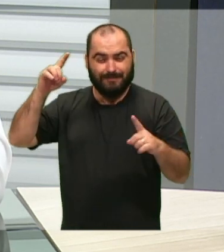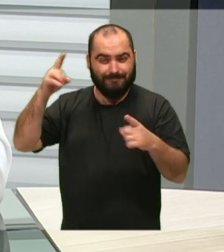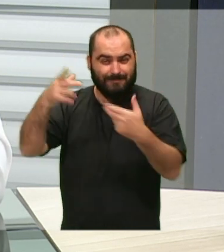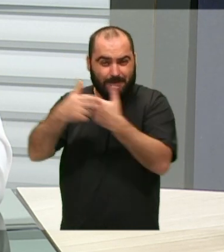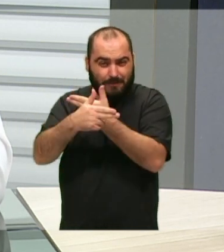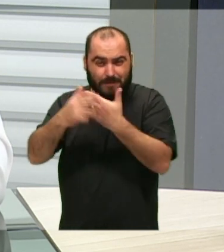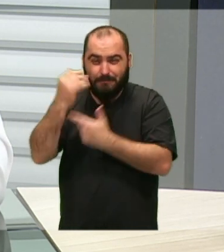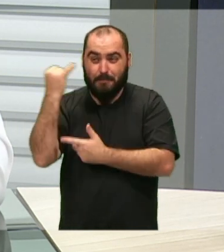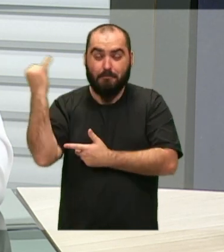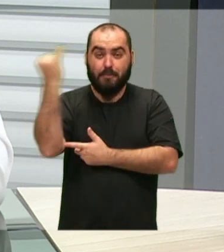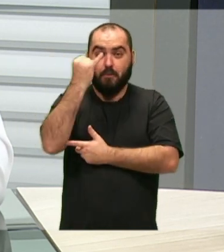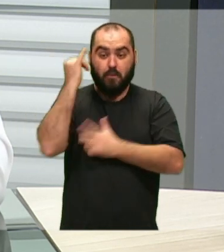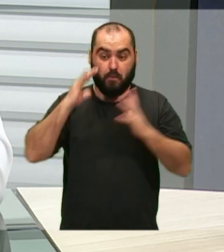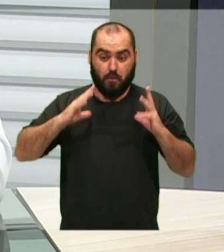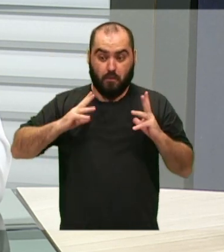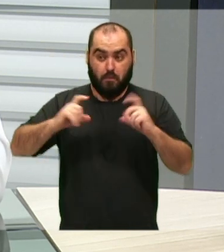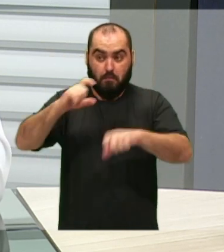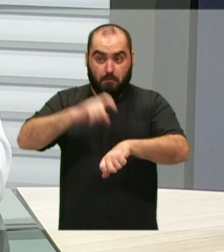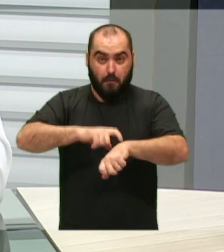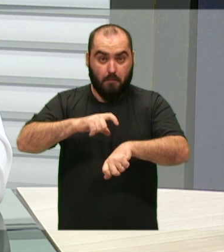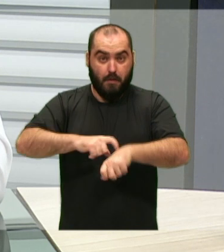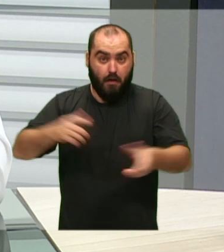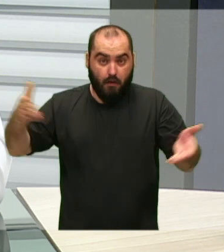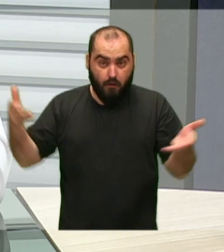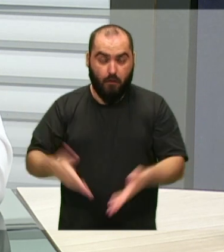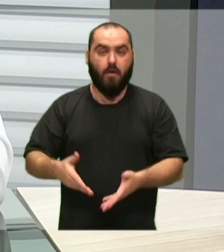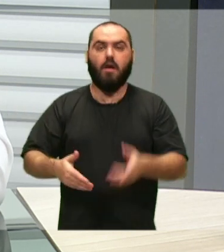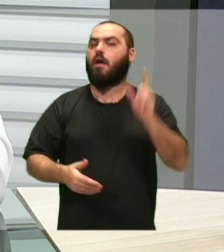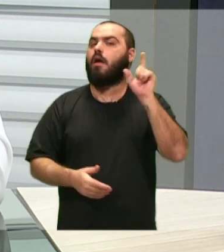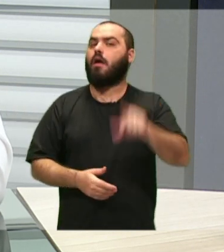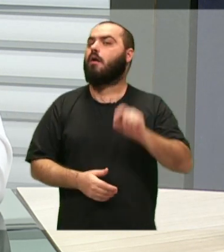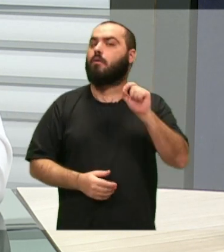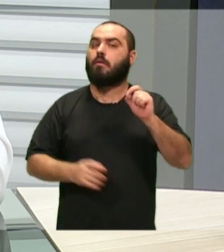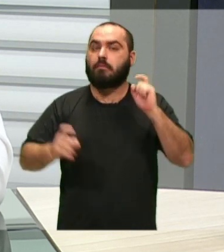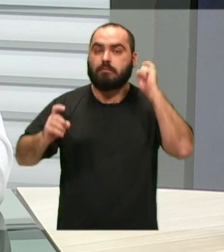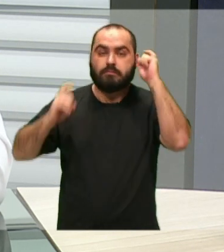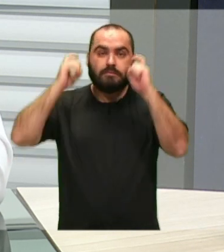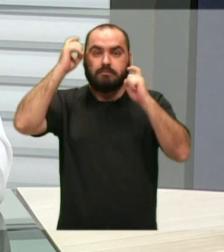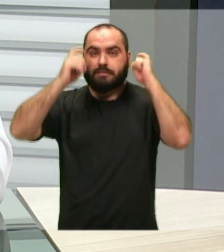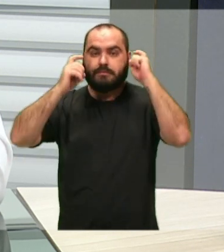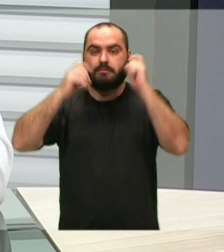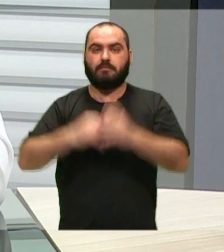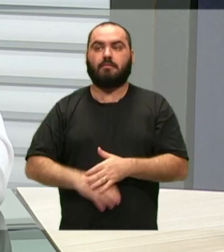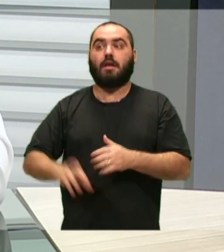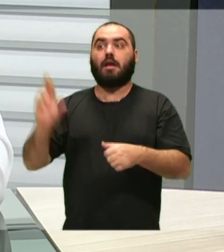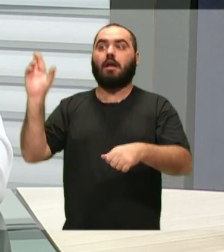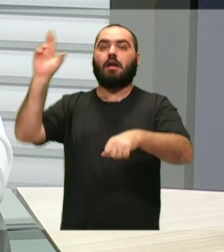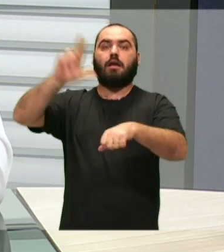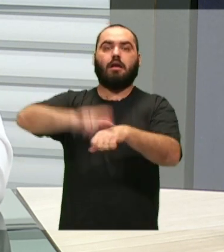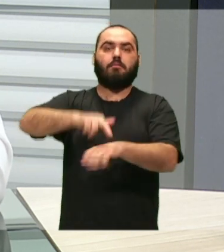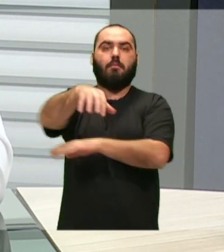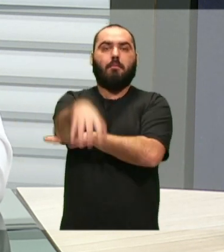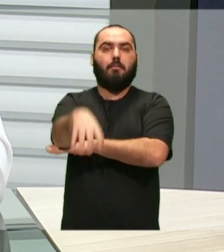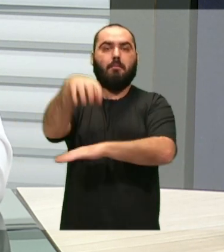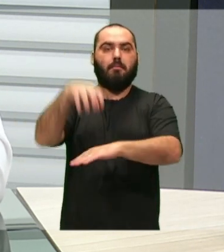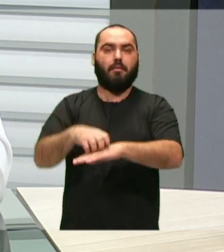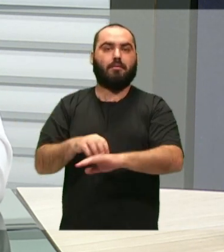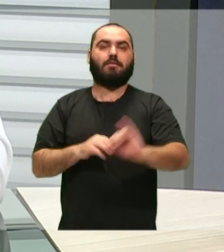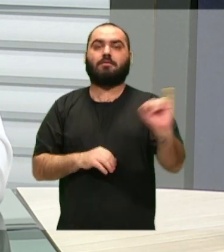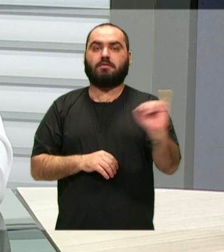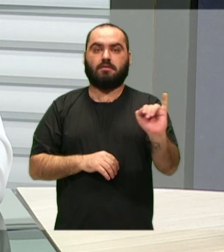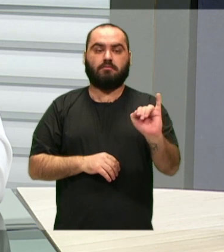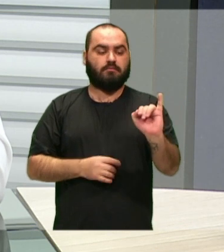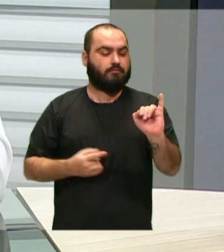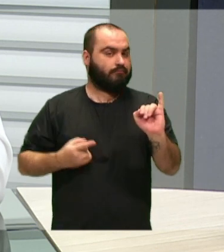devemos estar debruçados agora, nesse momento, sem dúvida nenhuma, o nos preocupa é a recuperação do porto de Itajaí. É a mola mestre da